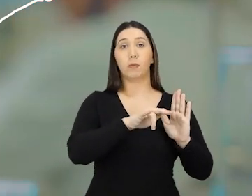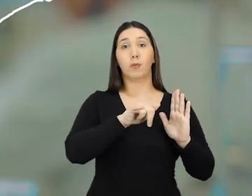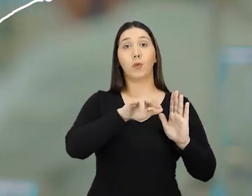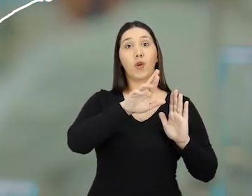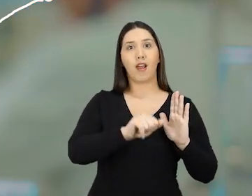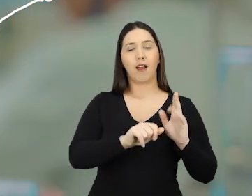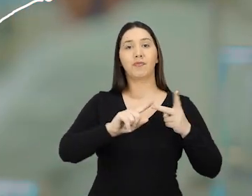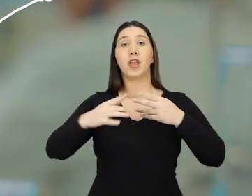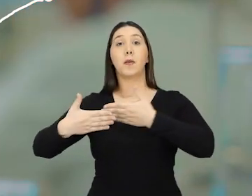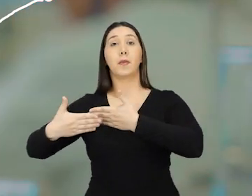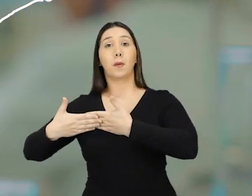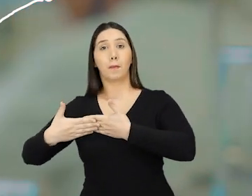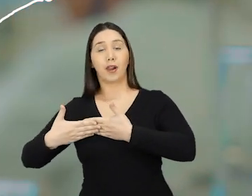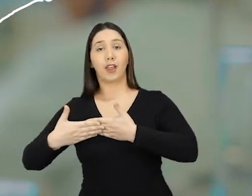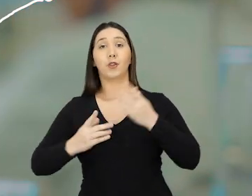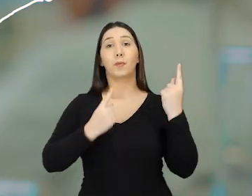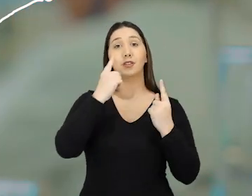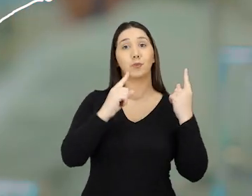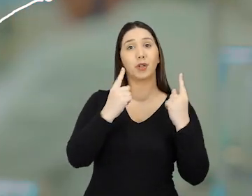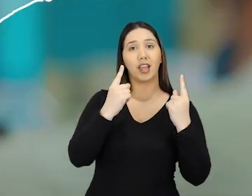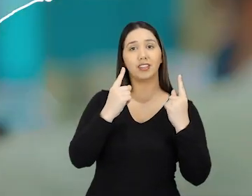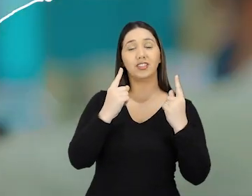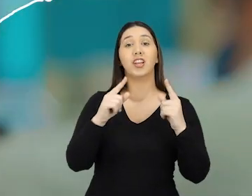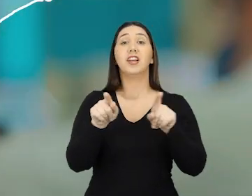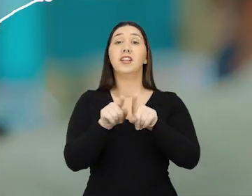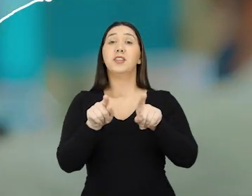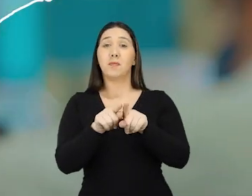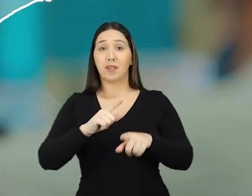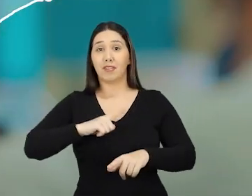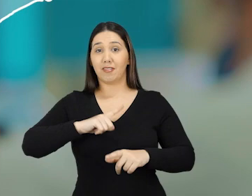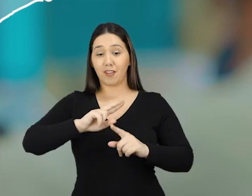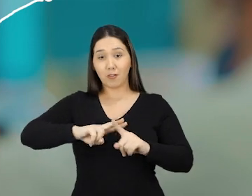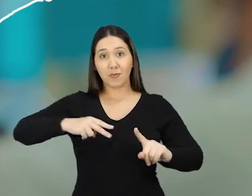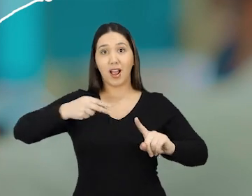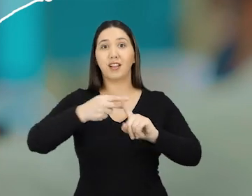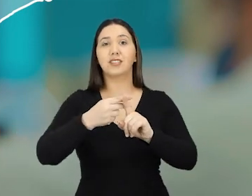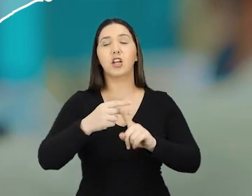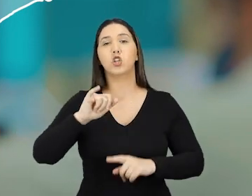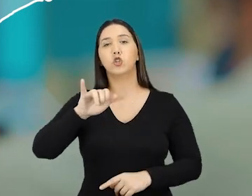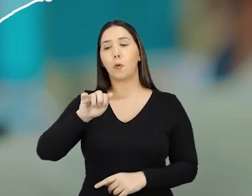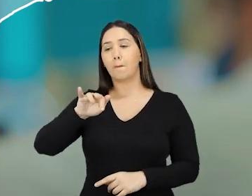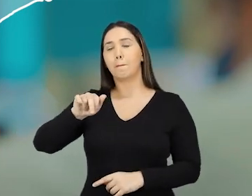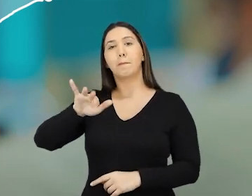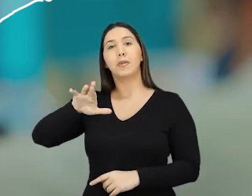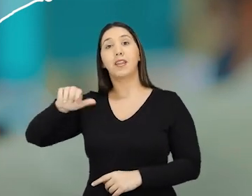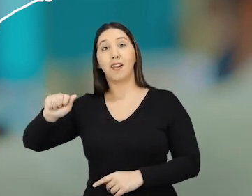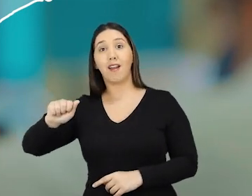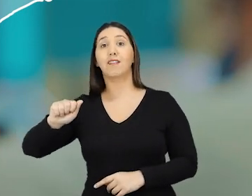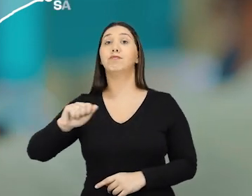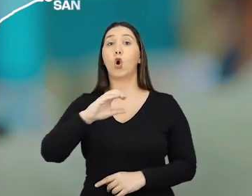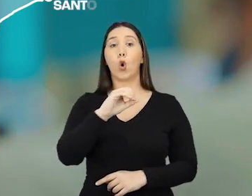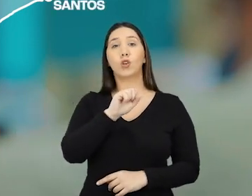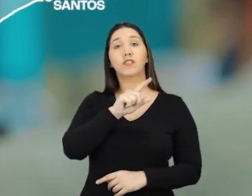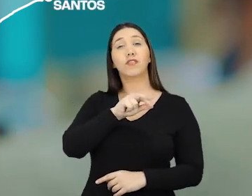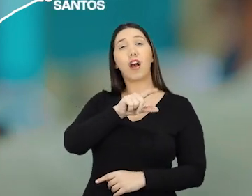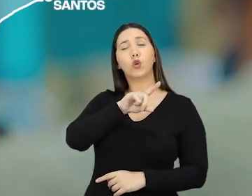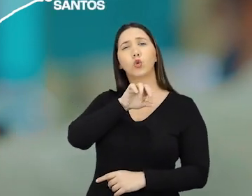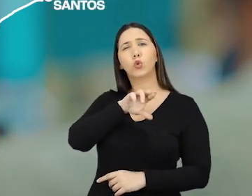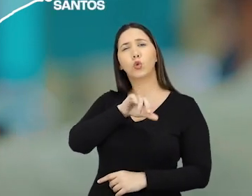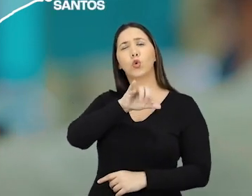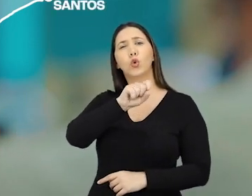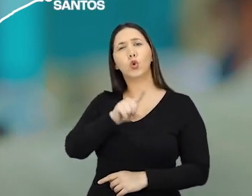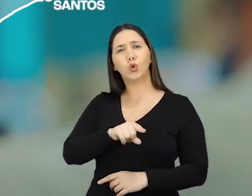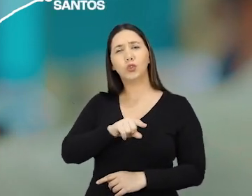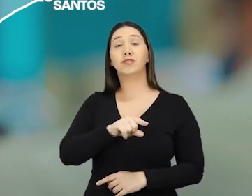contorno de Ribeirão Preto, o contorno de Presidente Prudente. Fazer duplicações importantes na Cis Chateaubriand, na Oswaldo Cruz, na Rio